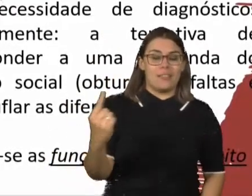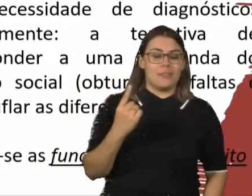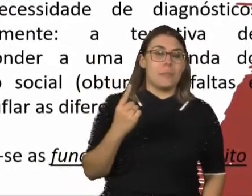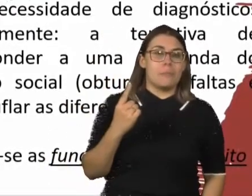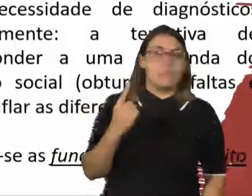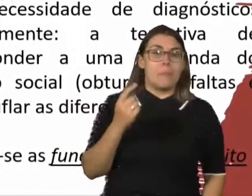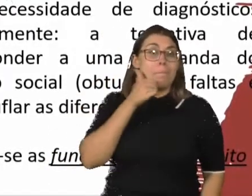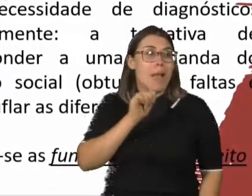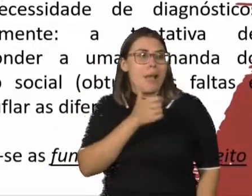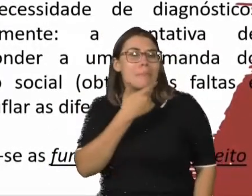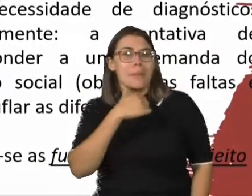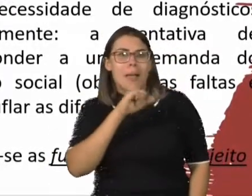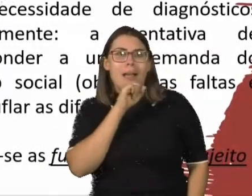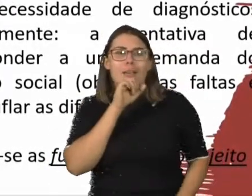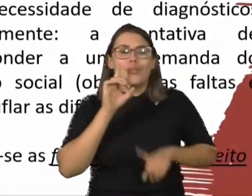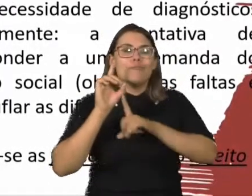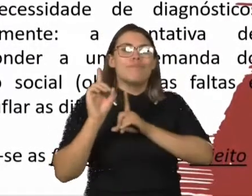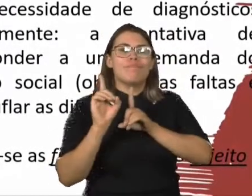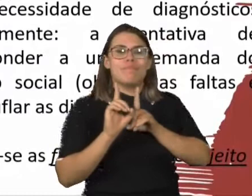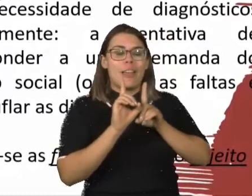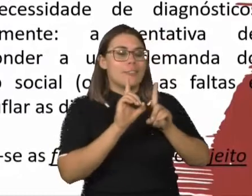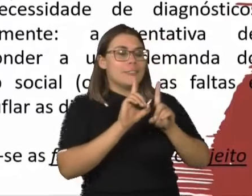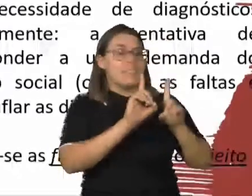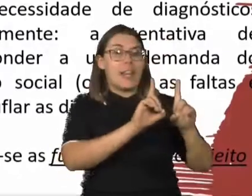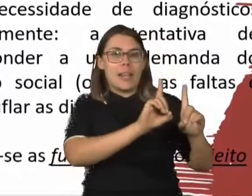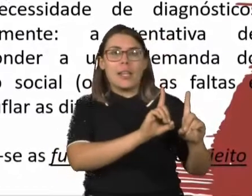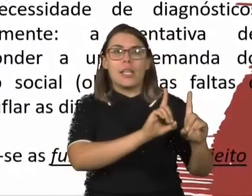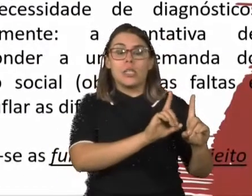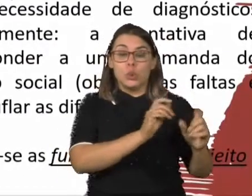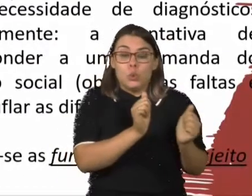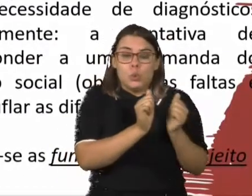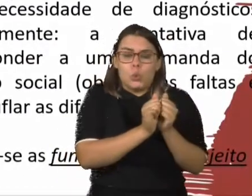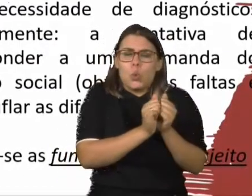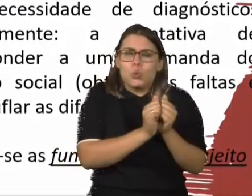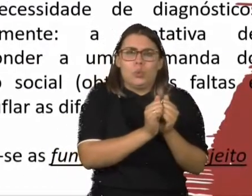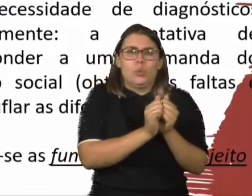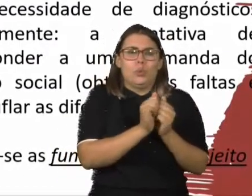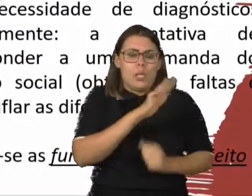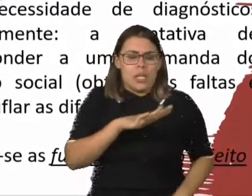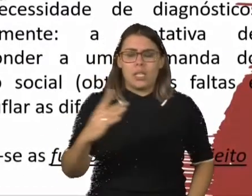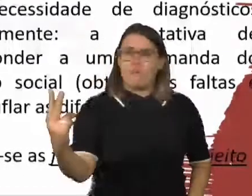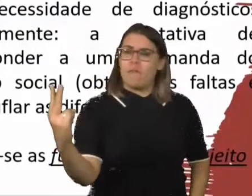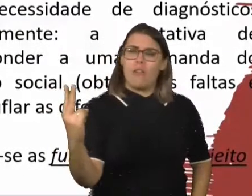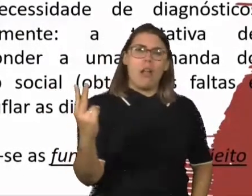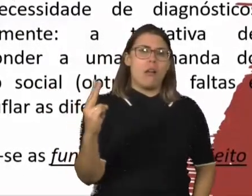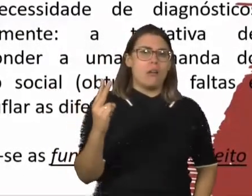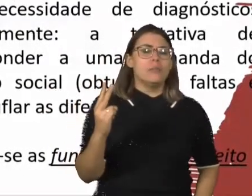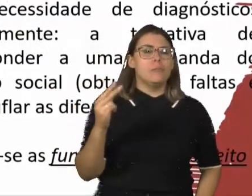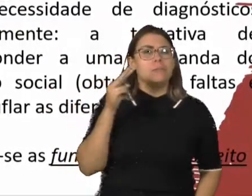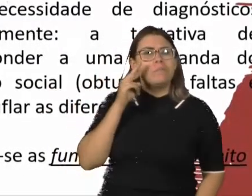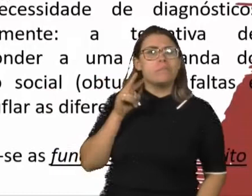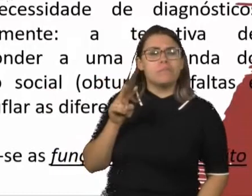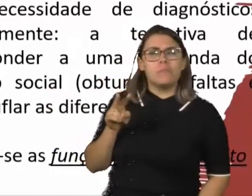vezes, os pais estão inquietos, com dificuldades e querem resolver aquilo